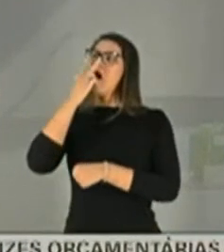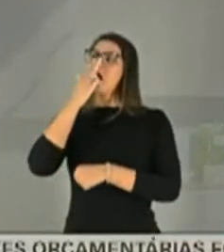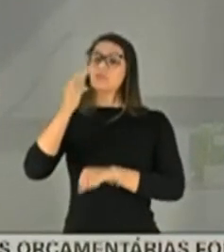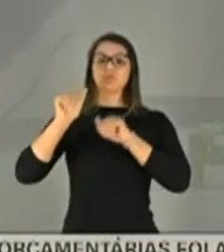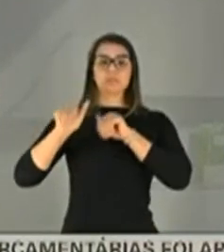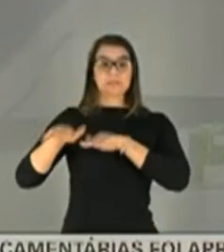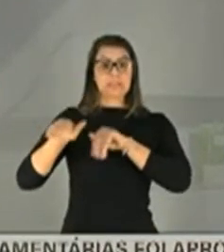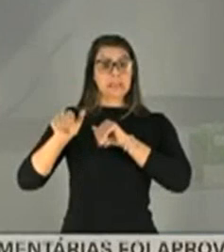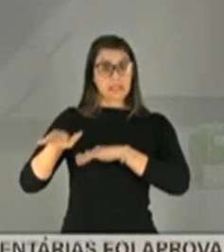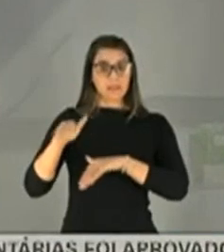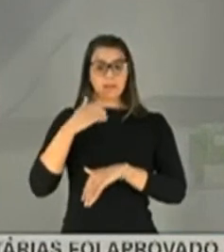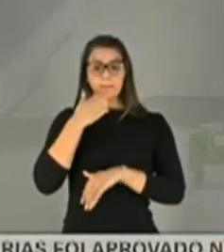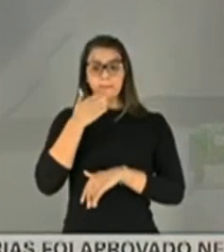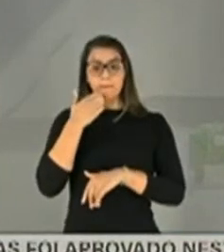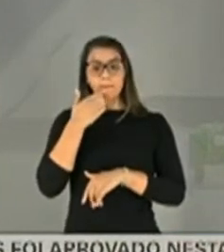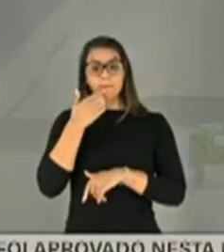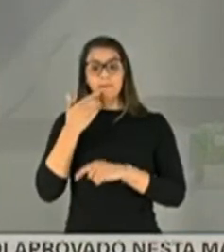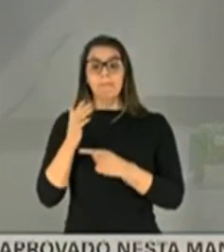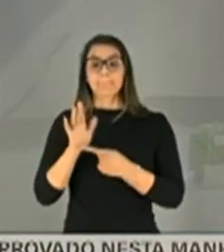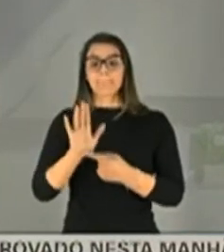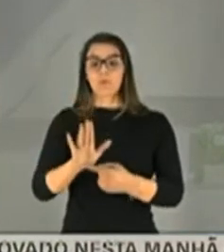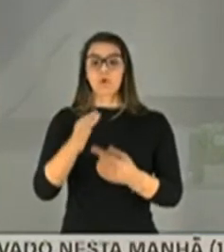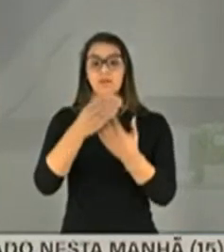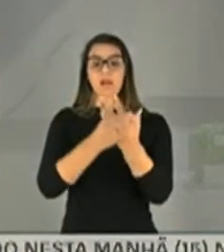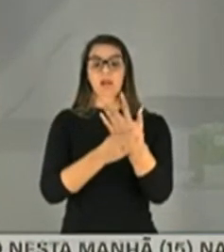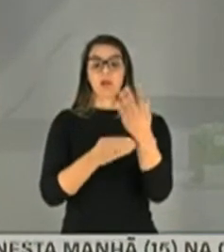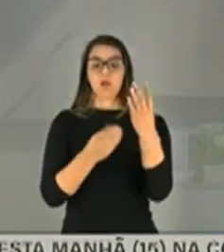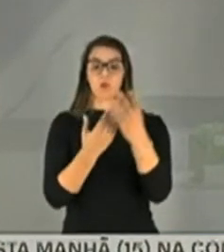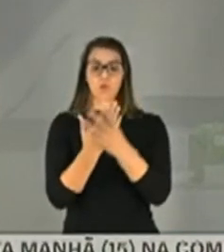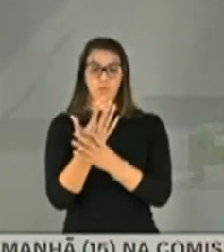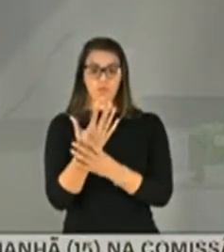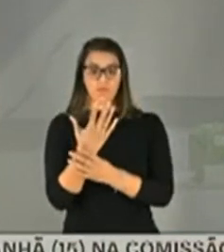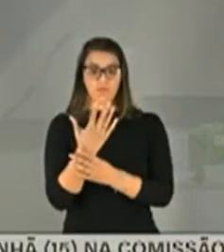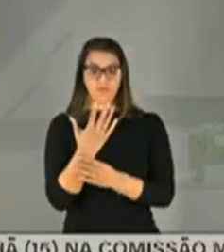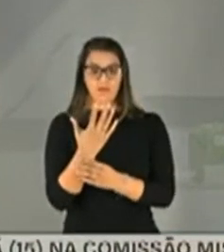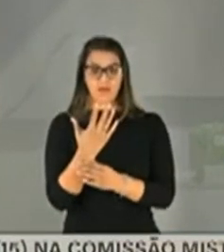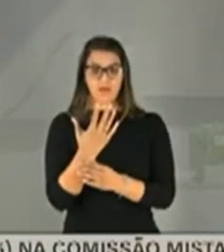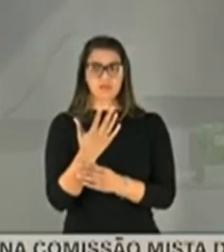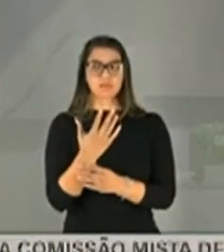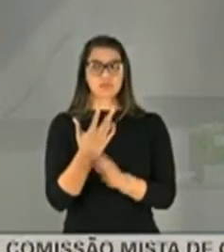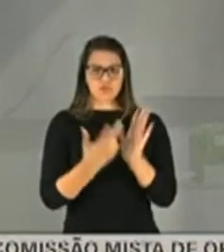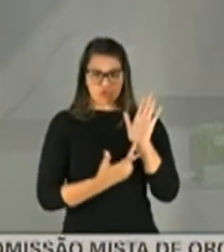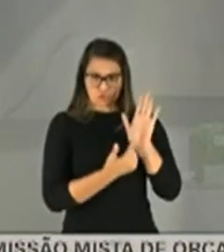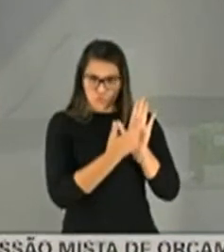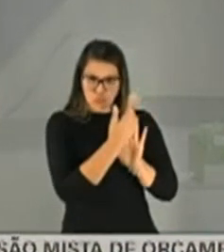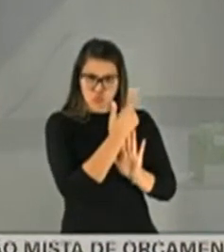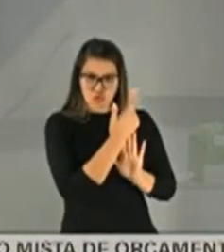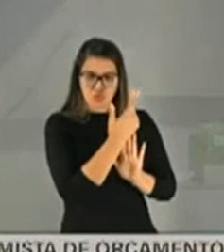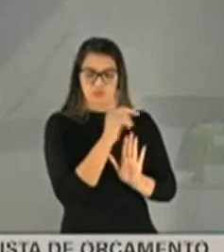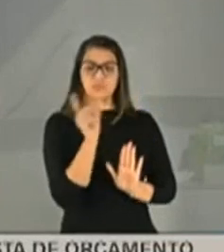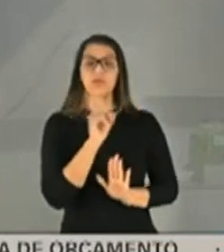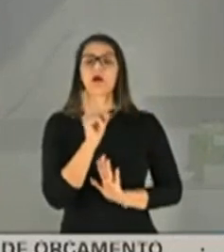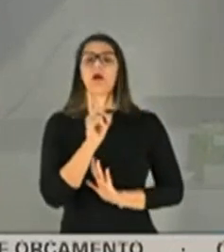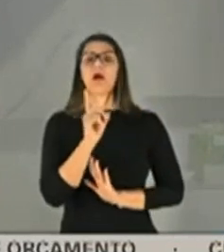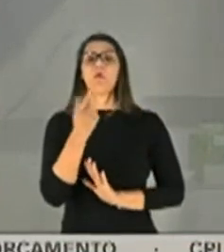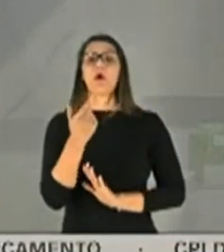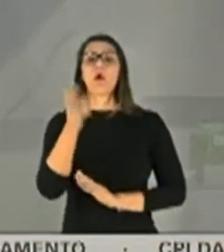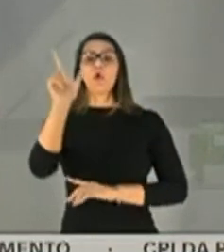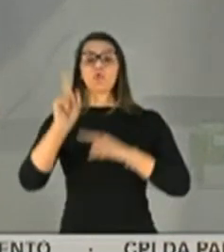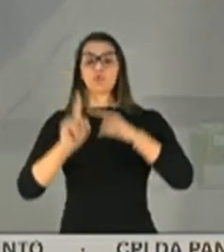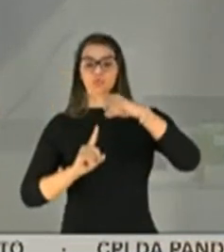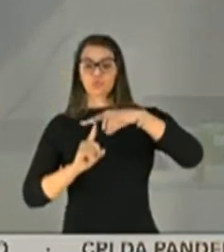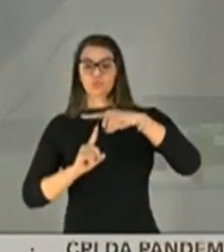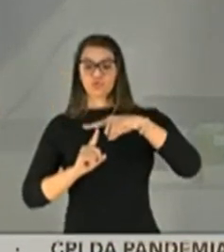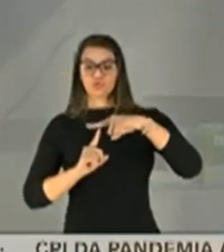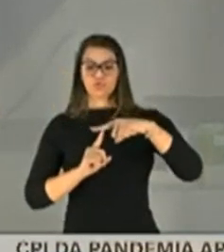demonstra claramente que são sobre luvas de procedimento. Luvas cirúrgicas? Não cirúrgicas, cirúrgicas são outras, é uma outra luva, luvas de